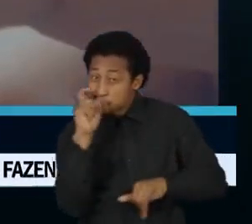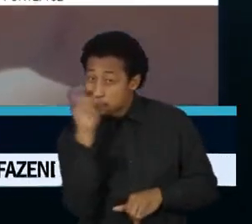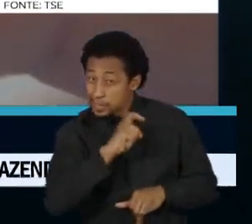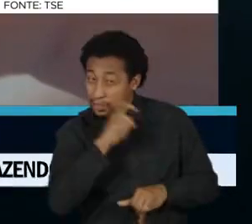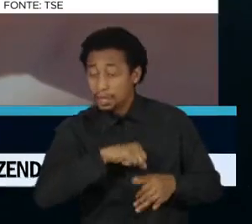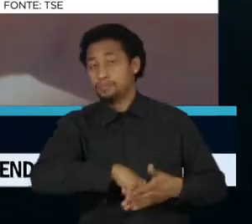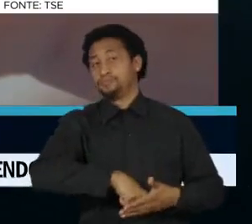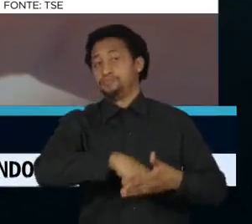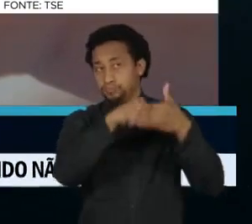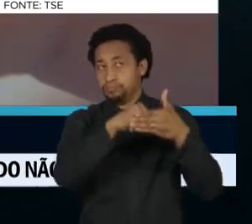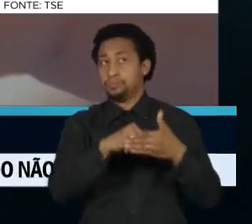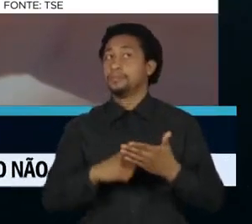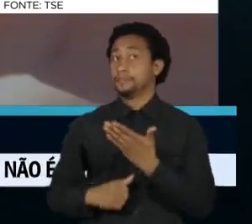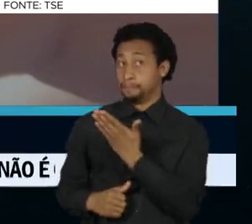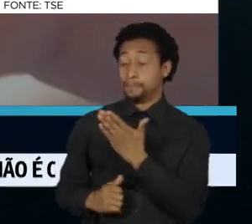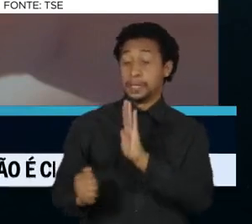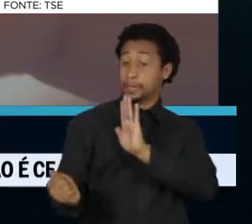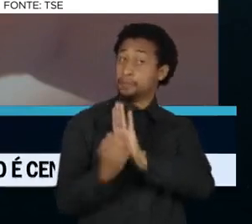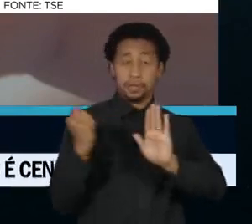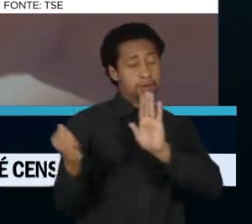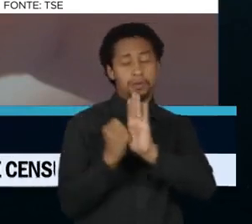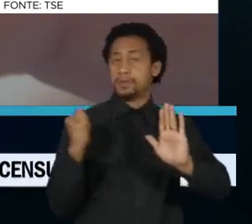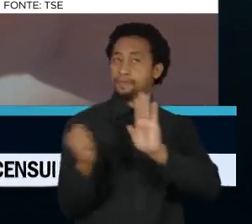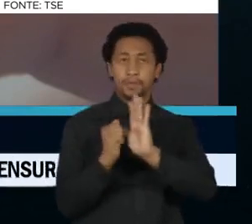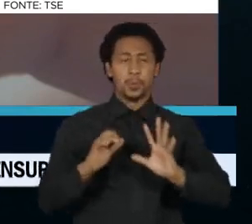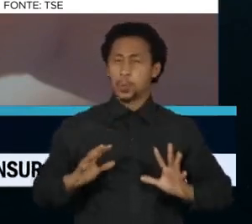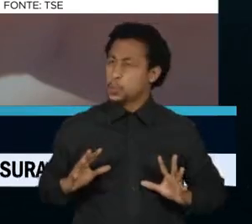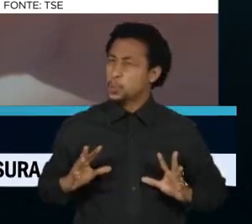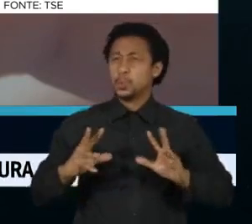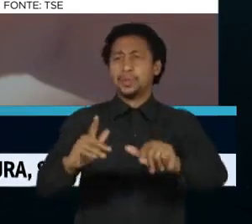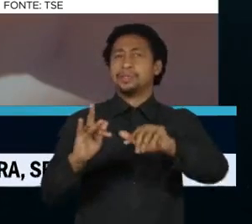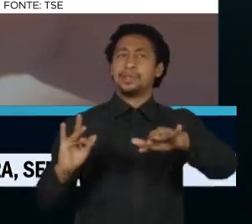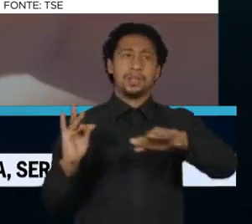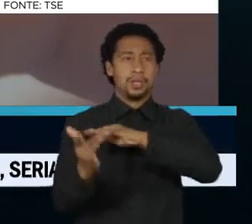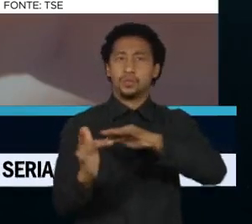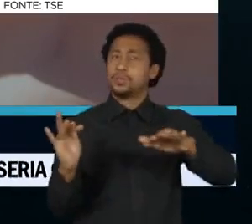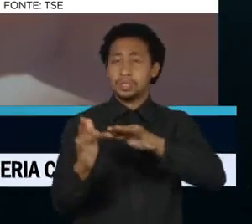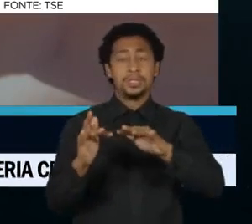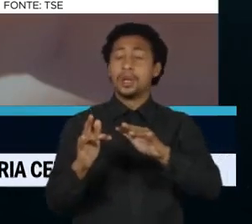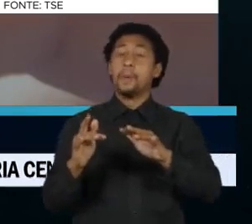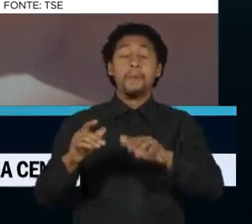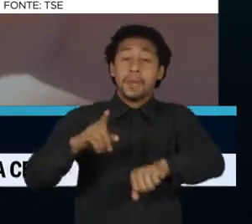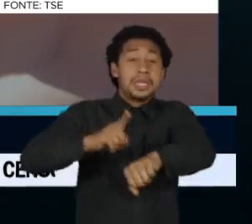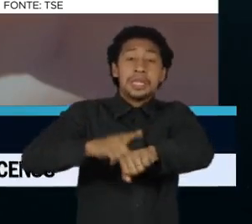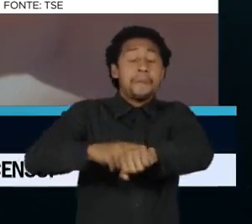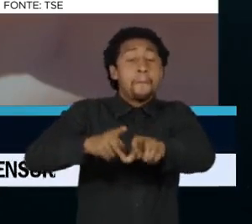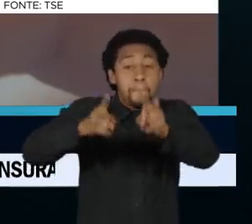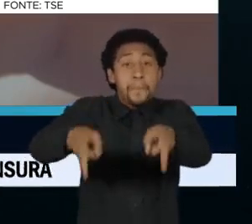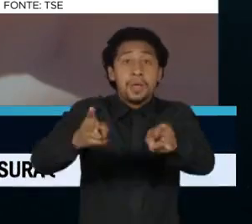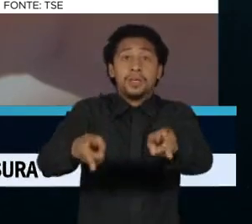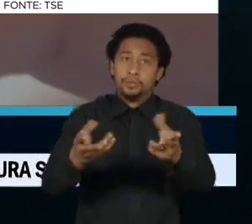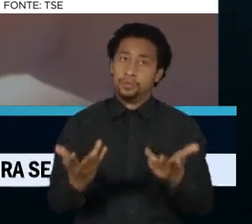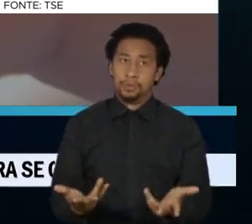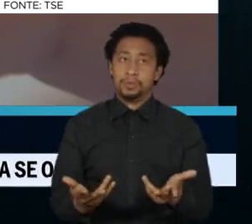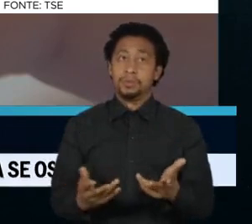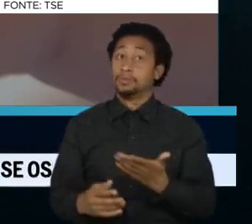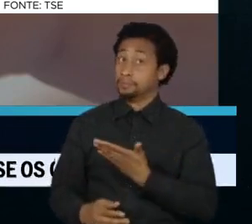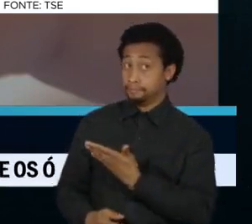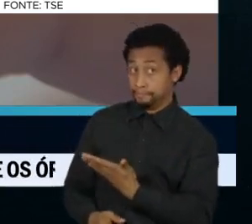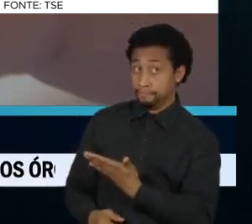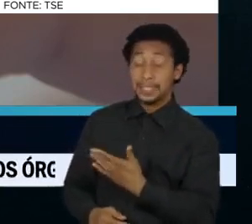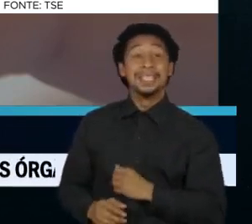conteúdos terão que ser retirados do ar por todas as plataformas ao mesmo tempo, sem a necessidade do